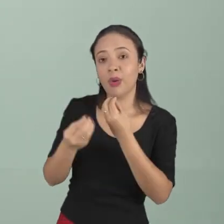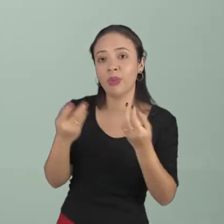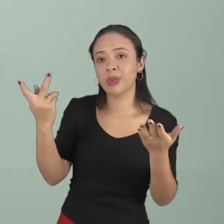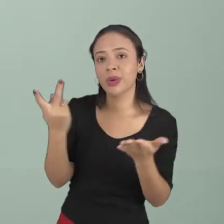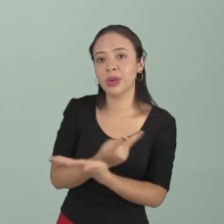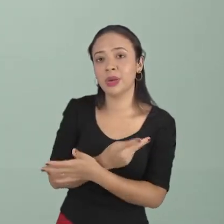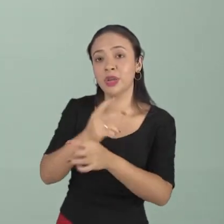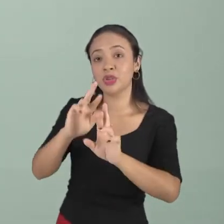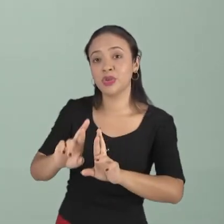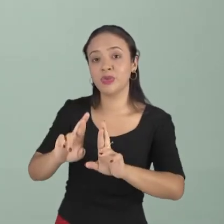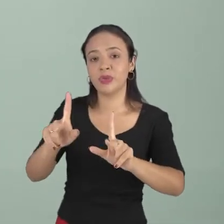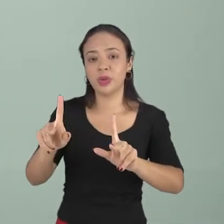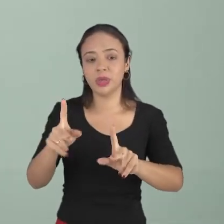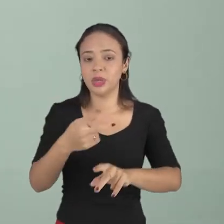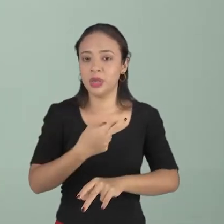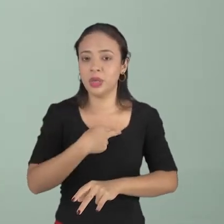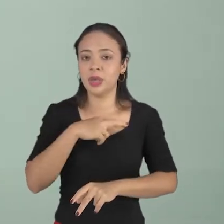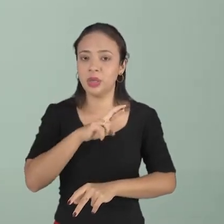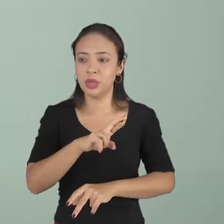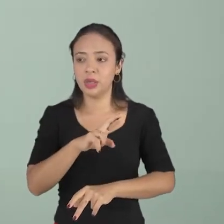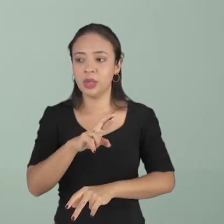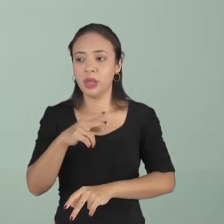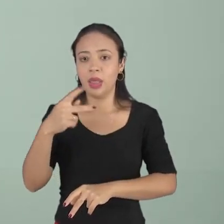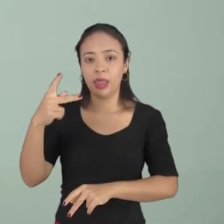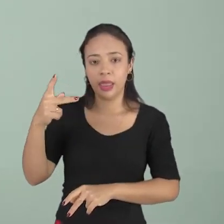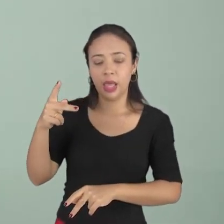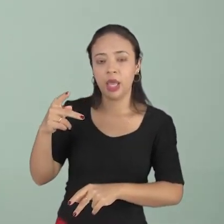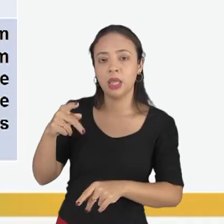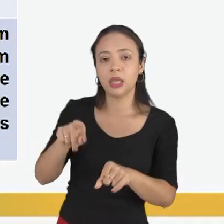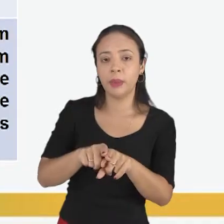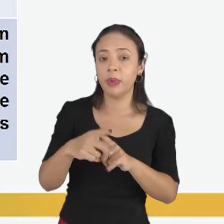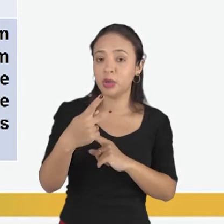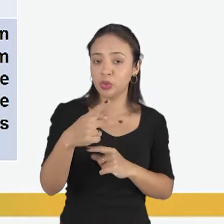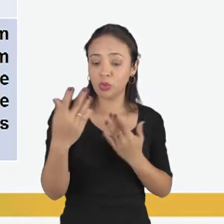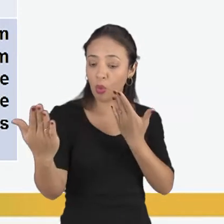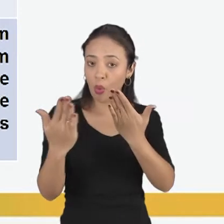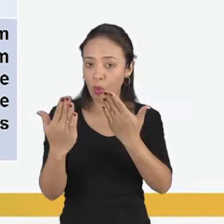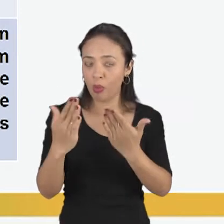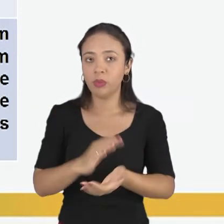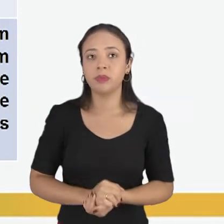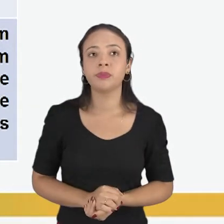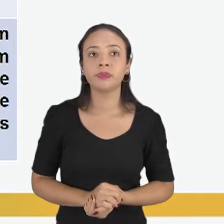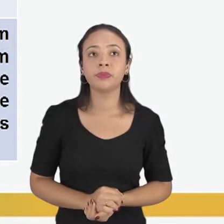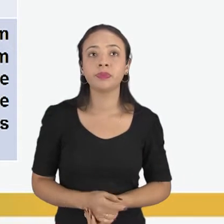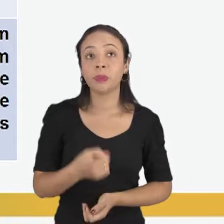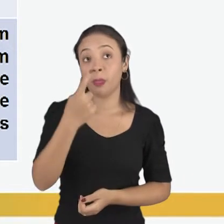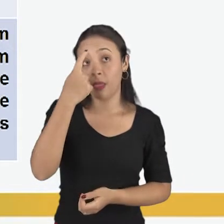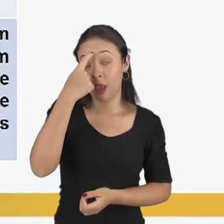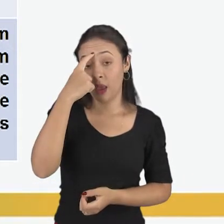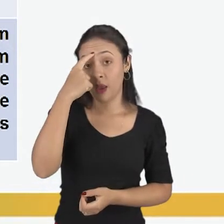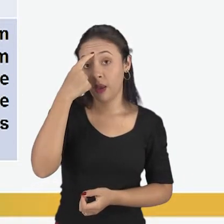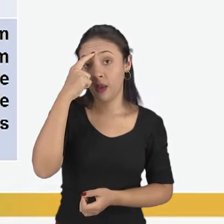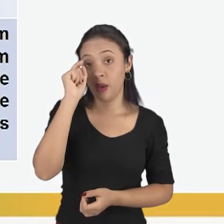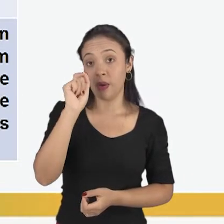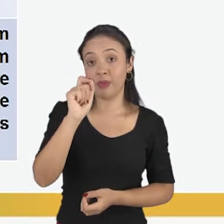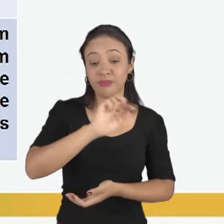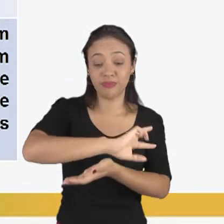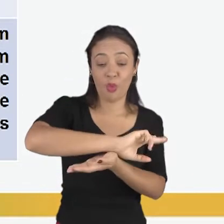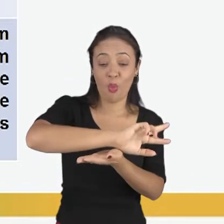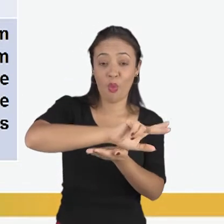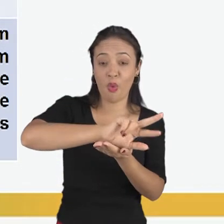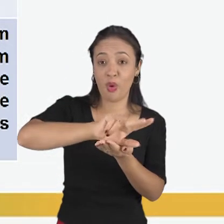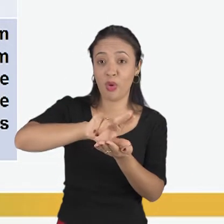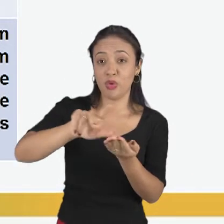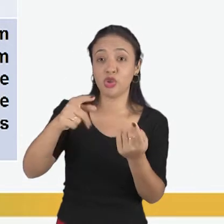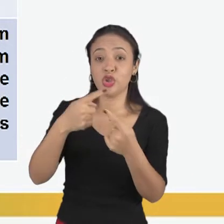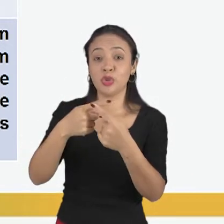diferença da religião dele para a sua. E o hinduísmo, caracterizado por um extremo pluralismo de cultos.